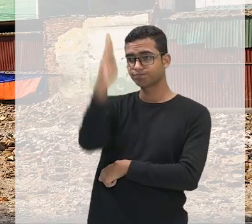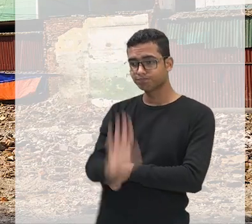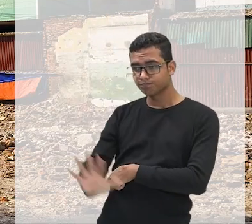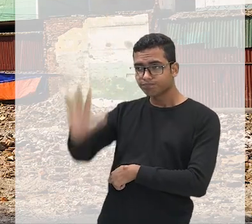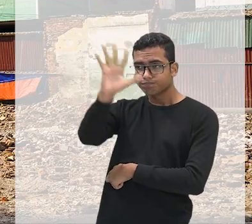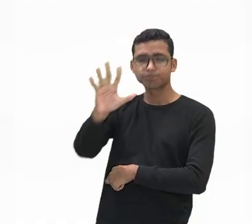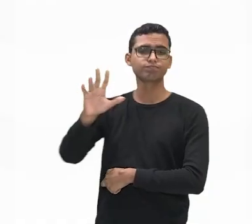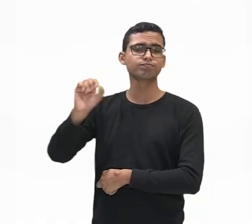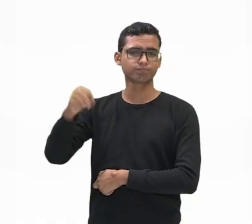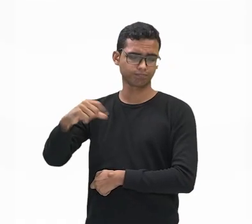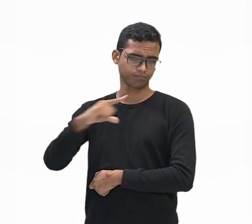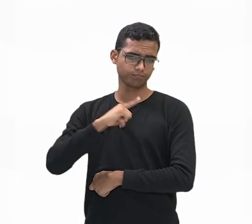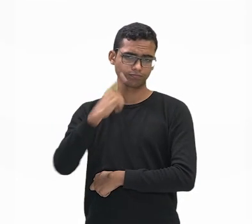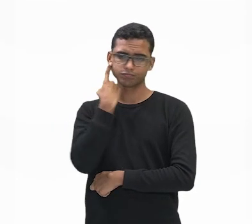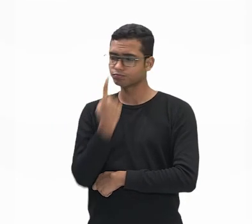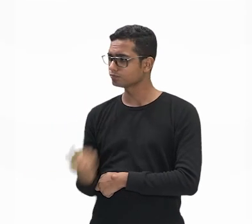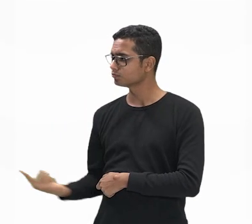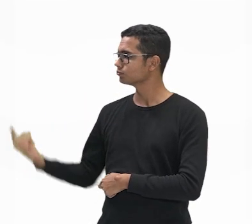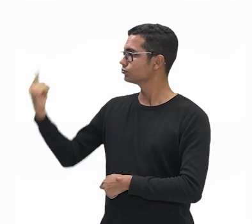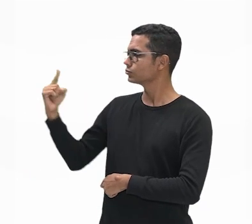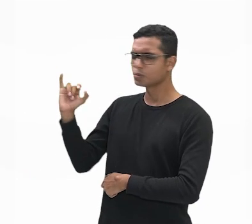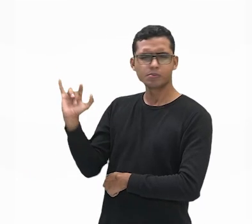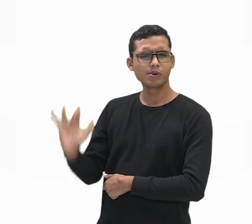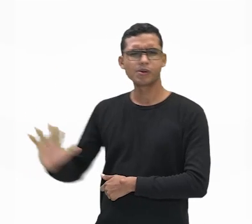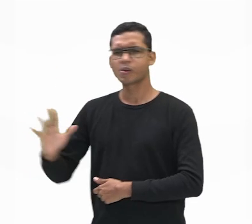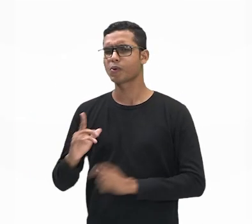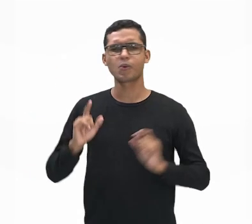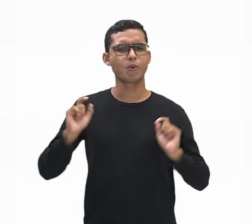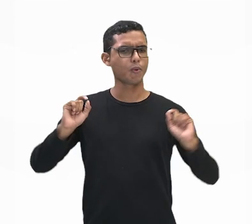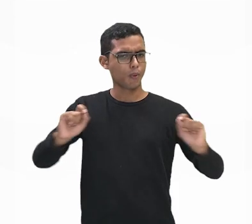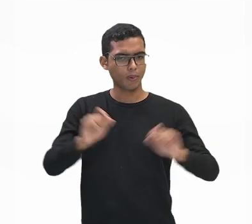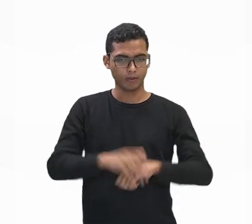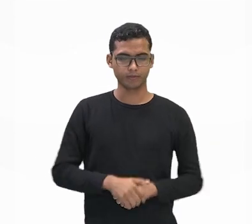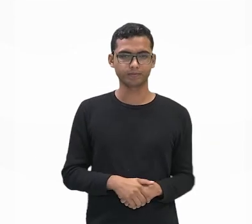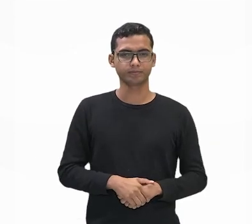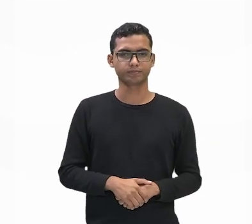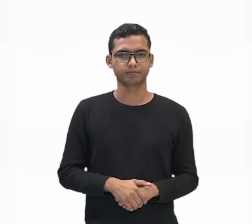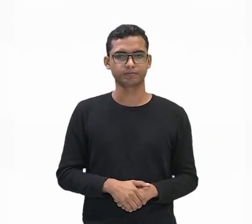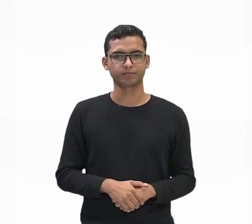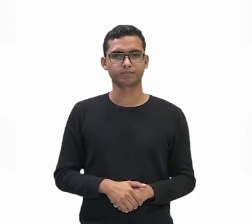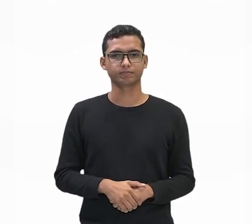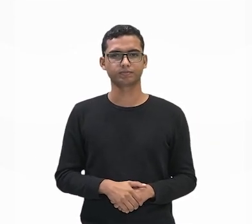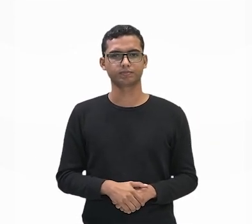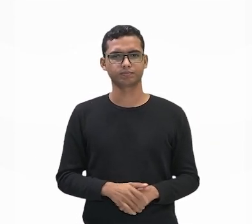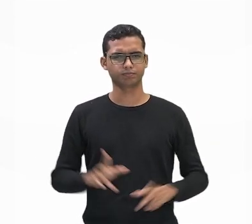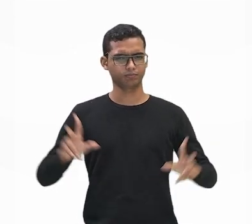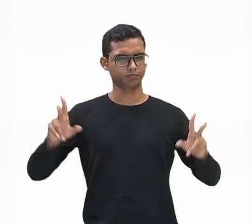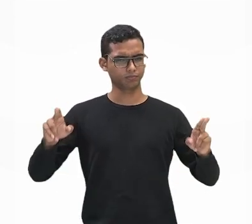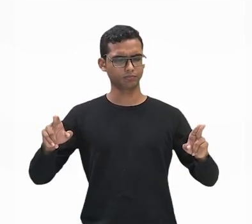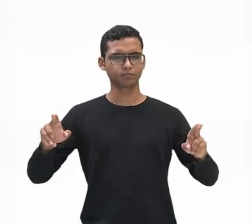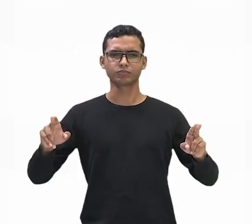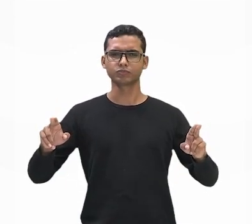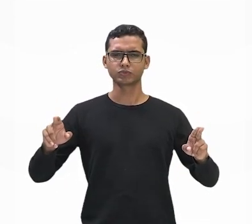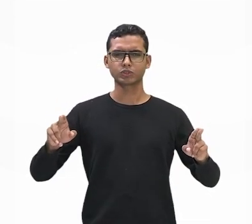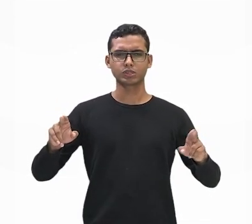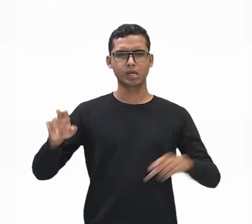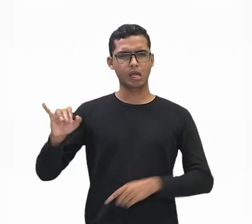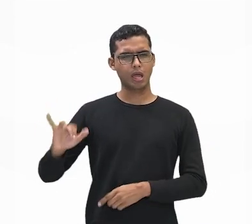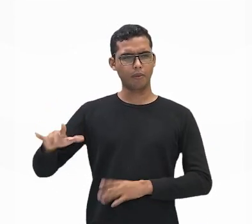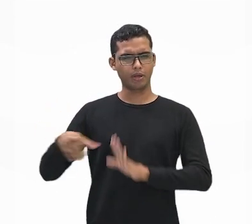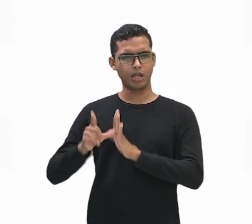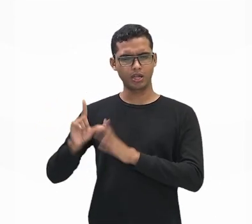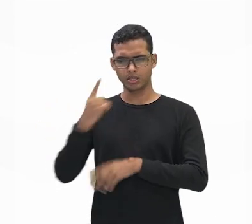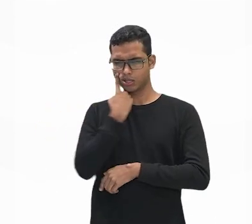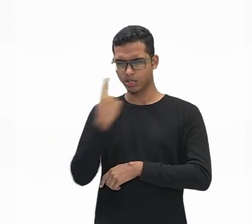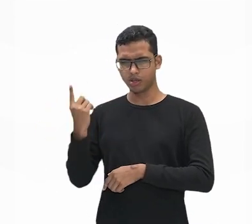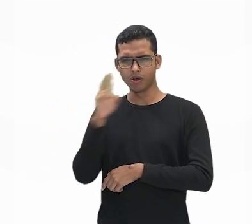começar vendo essa primeira tela aí que mostra, pessoal, que a desigualdade... Essa imagem, ela traz a mesma coisa que a estava vendo aqui ainda agora, a mesma coisa que